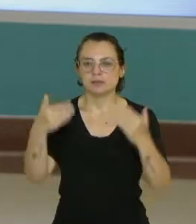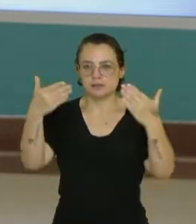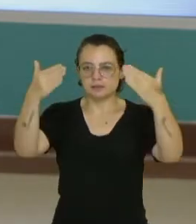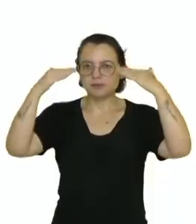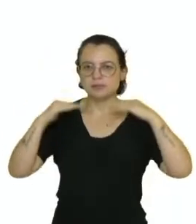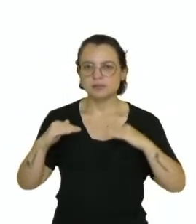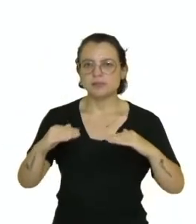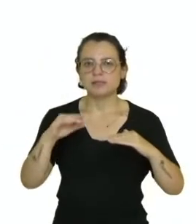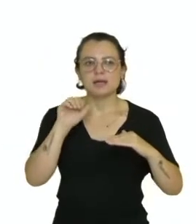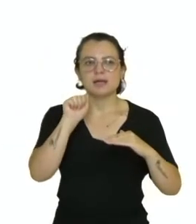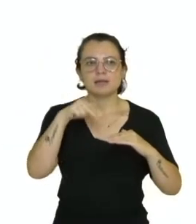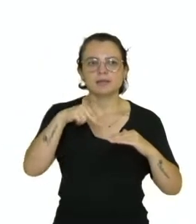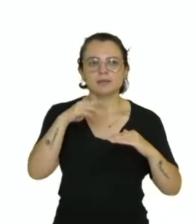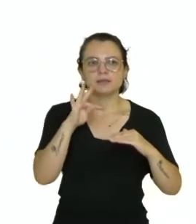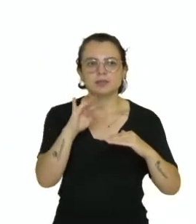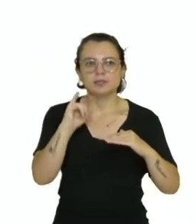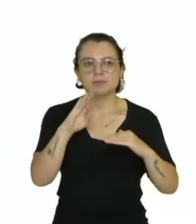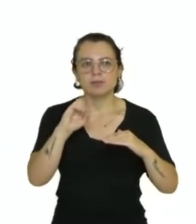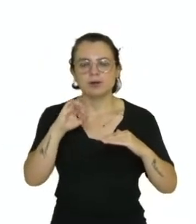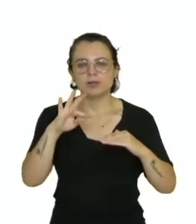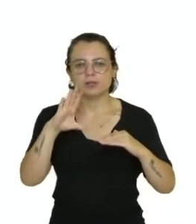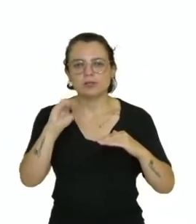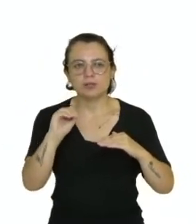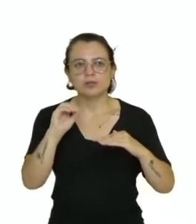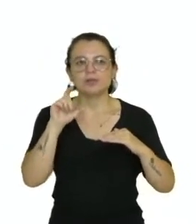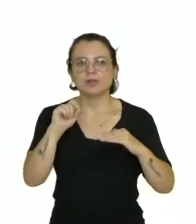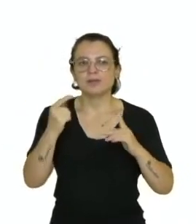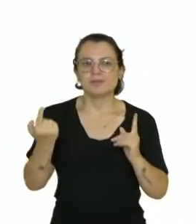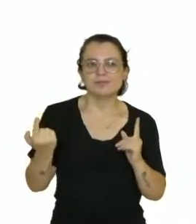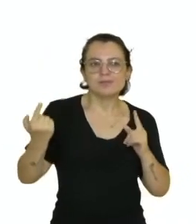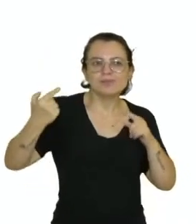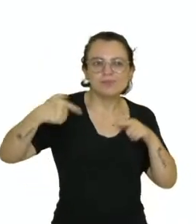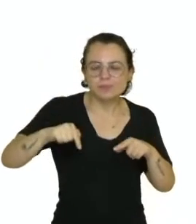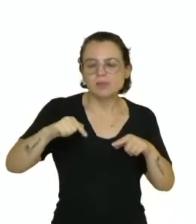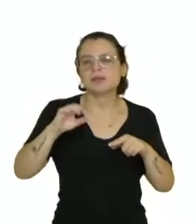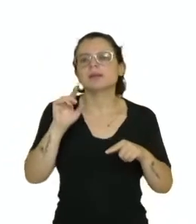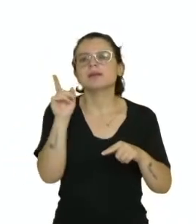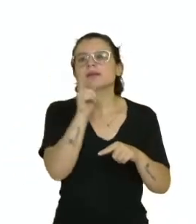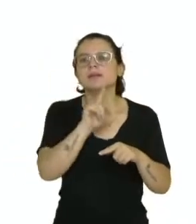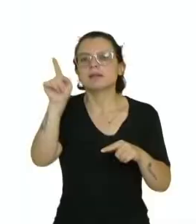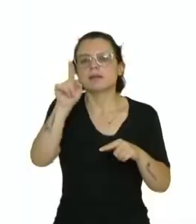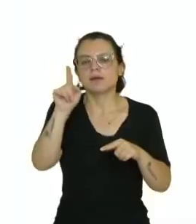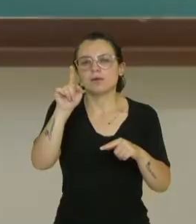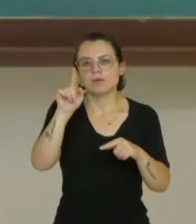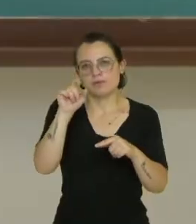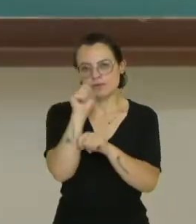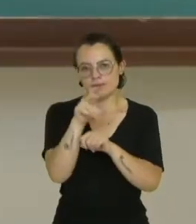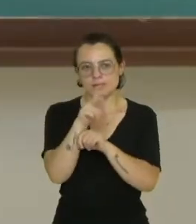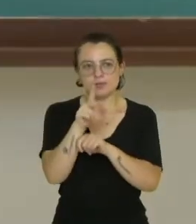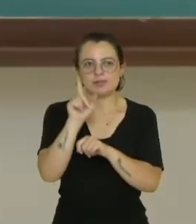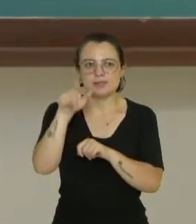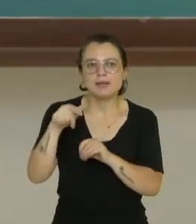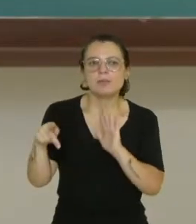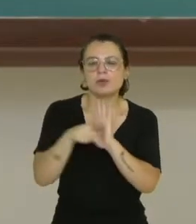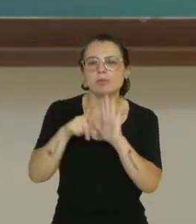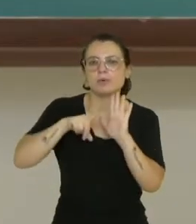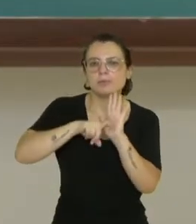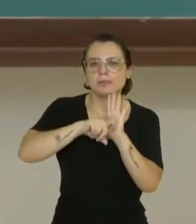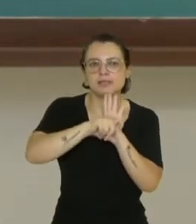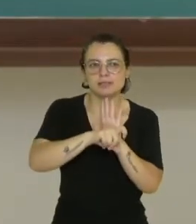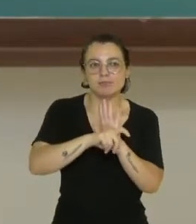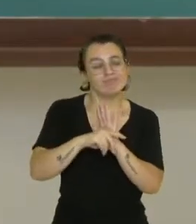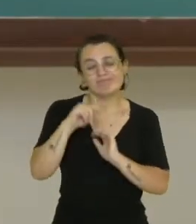antibiótico é qualquer medicamento capaz de combater infecção causada por bactérias. Então, ele não vai